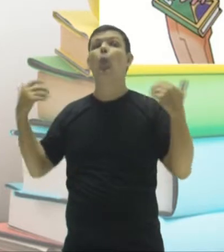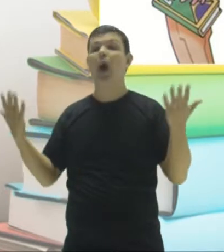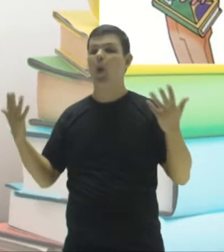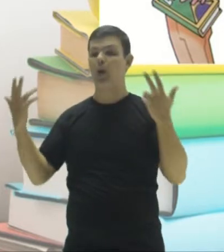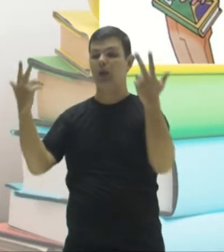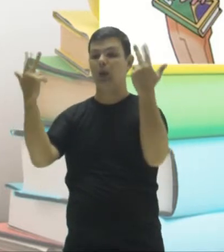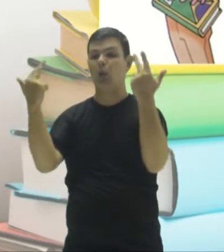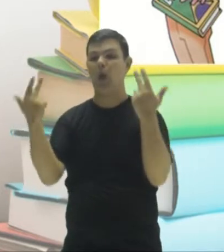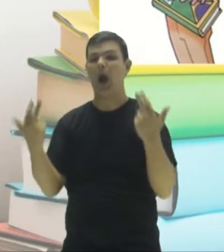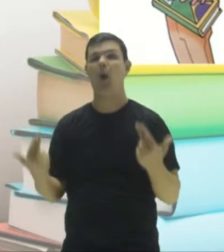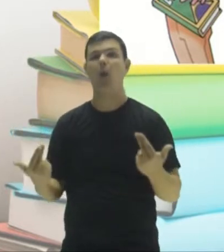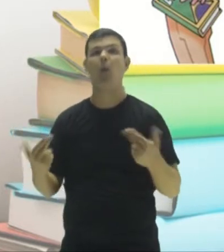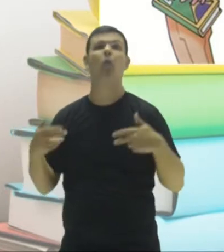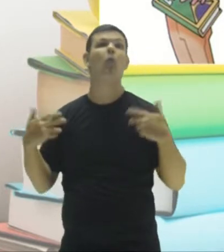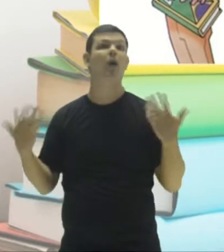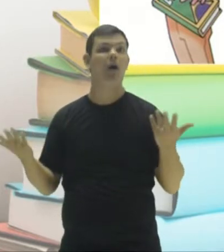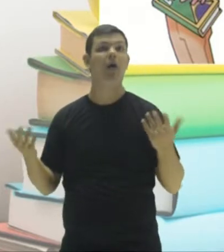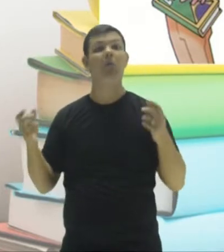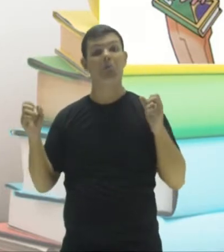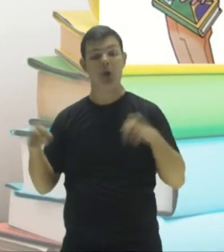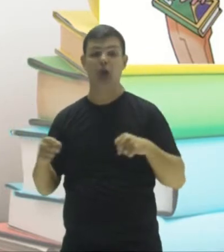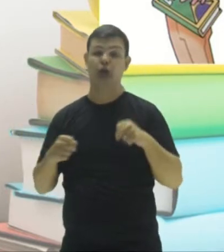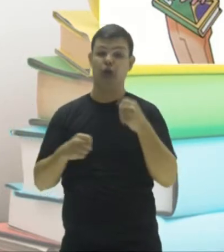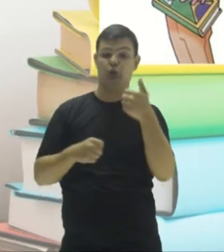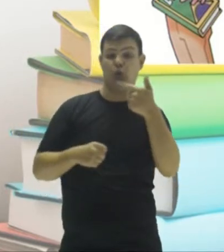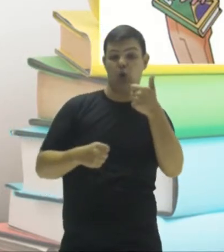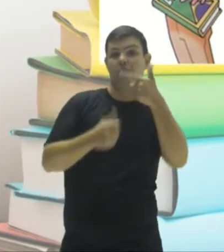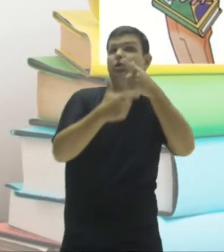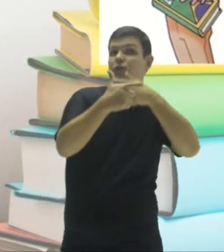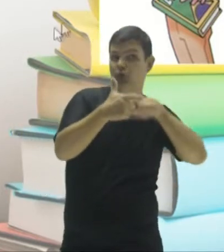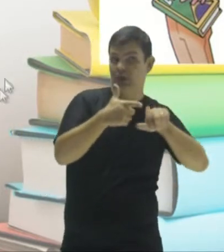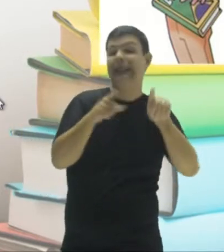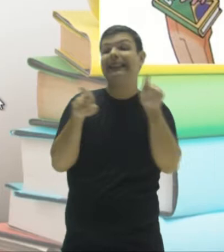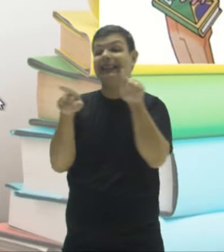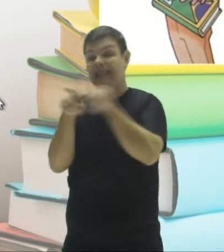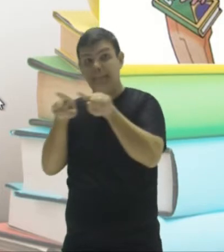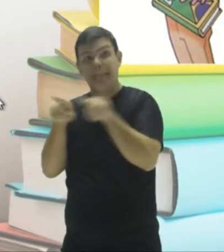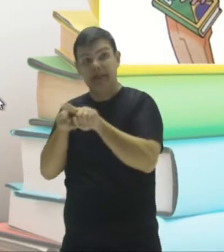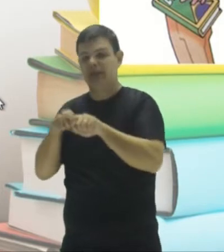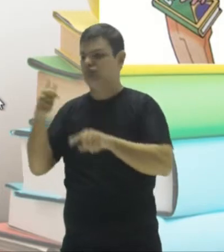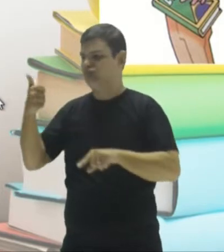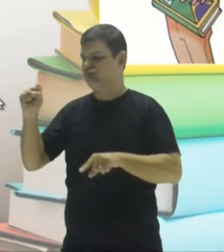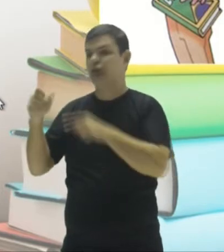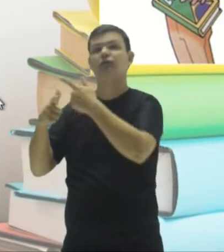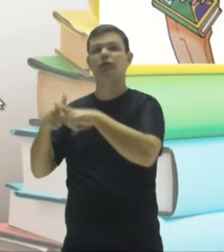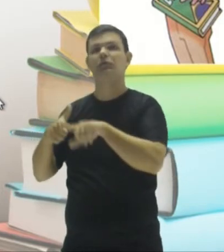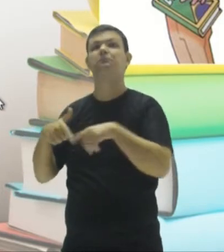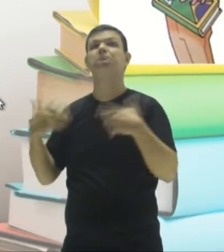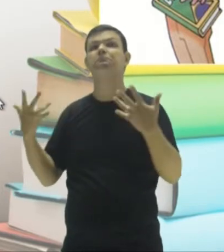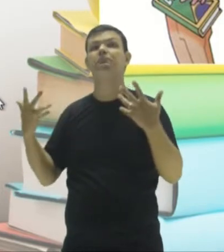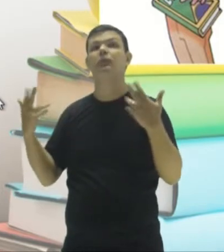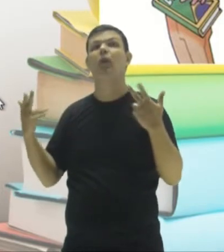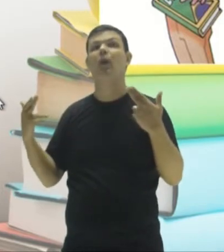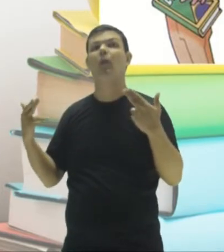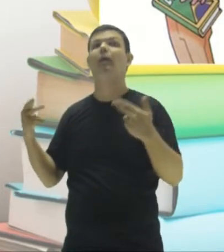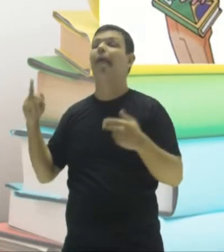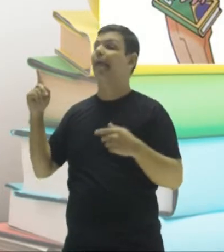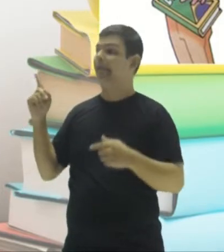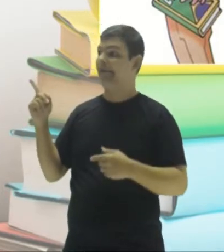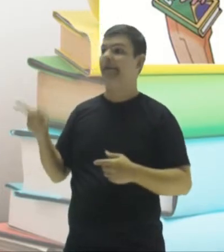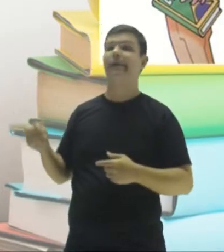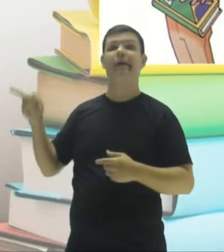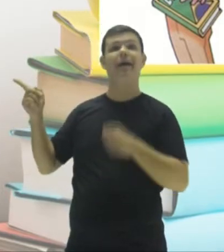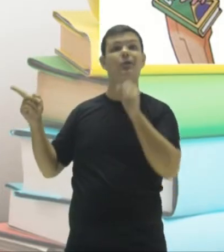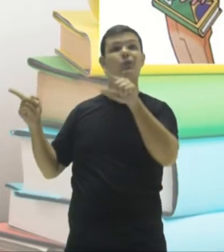comuns, ou seja, pode ao mesmo dividir o doze como dividir o dezoito. Olha lá o que é comum. Então, são esses aí,